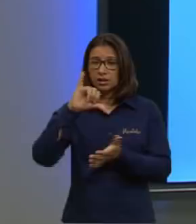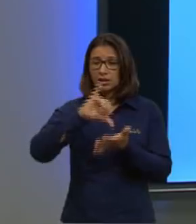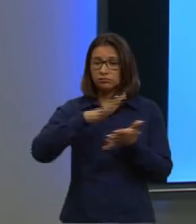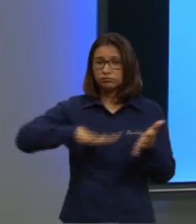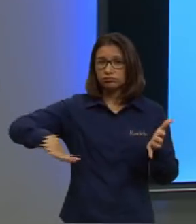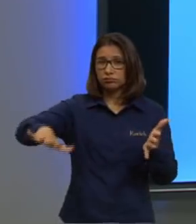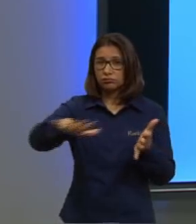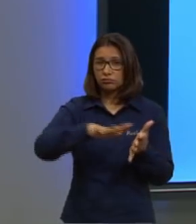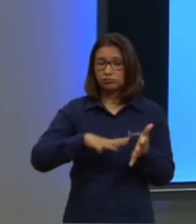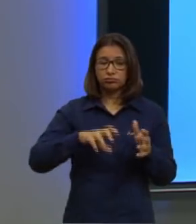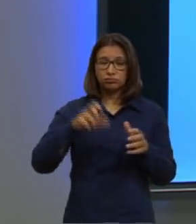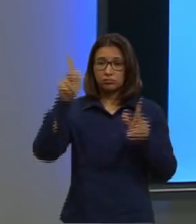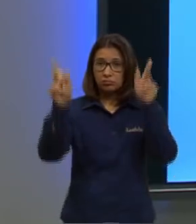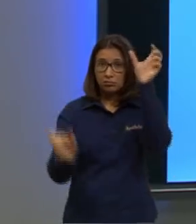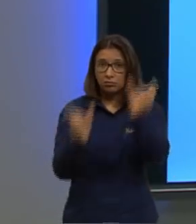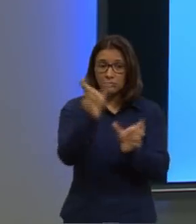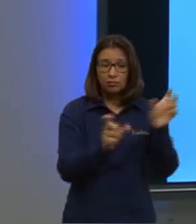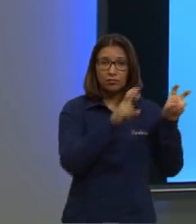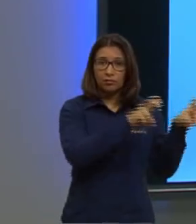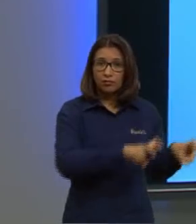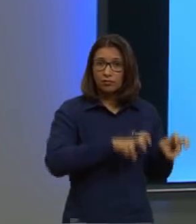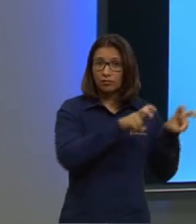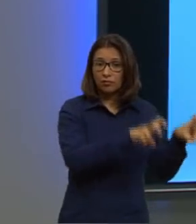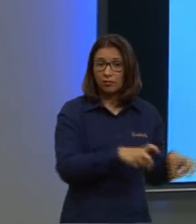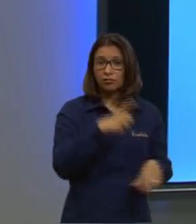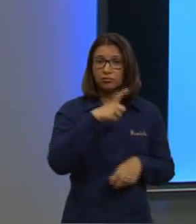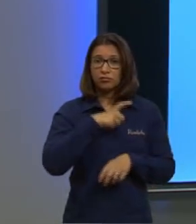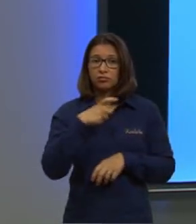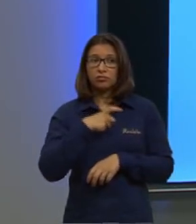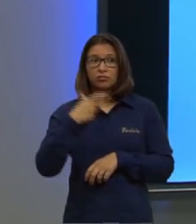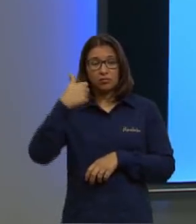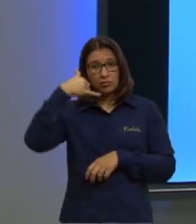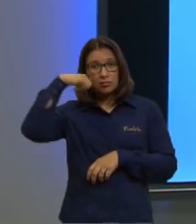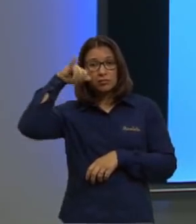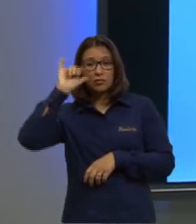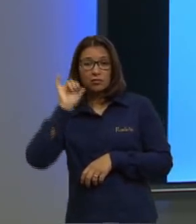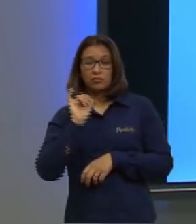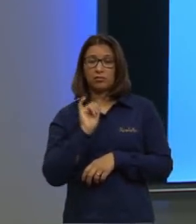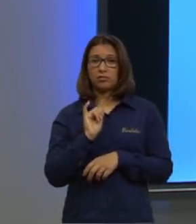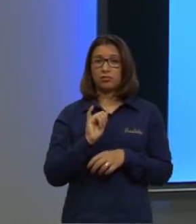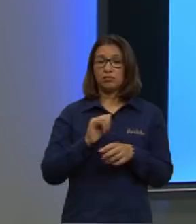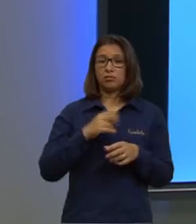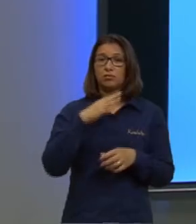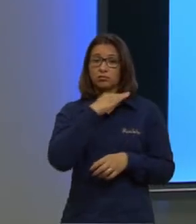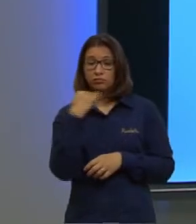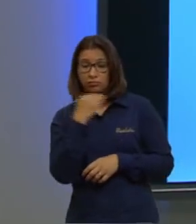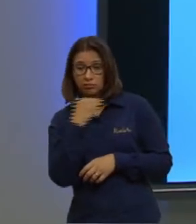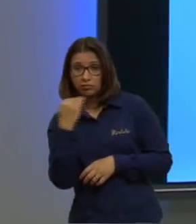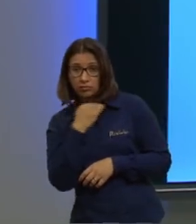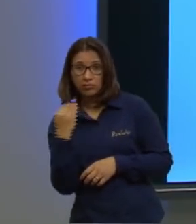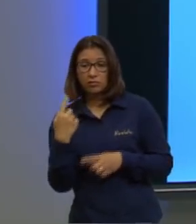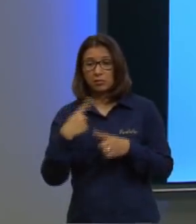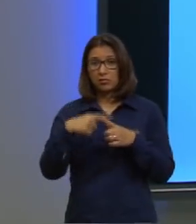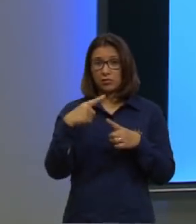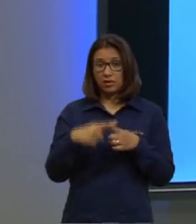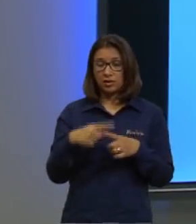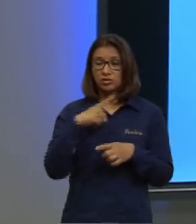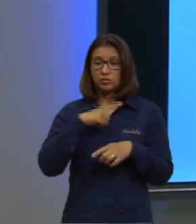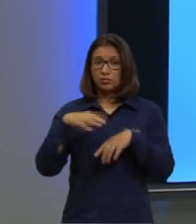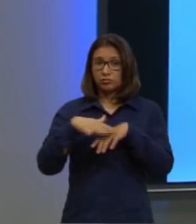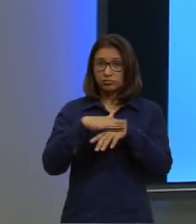produtores rurais cujos bois porcos aves e cabras estavam morrendo por uma peste